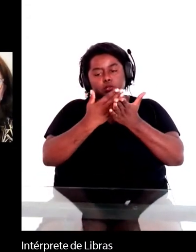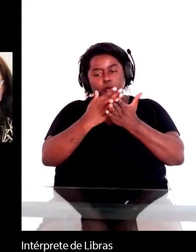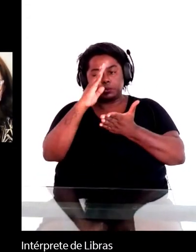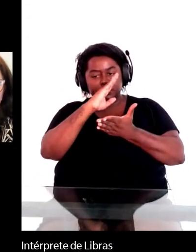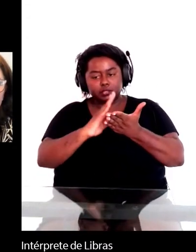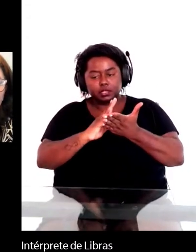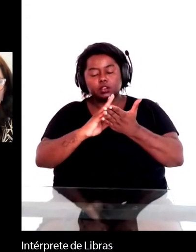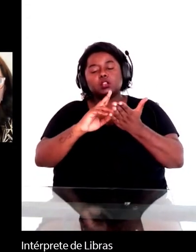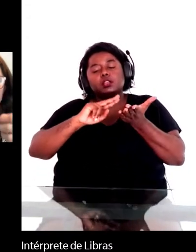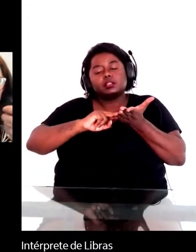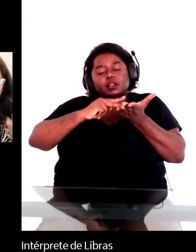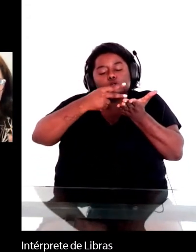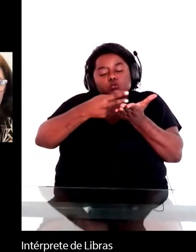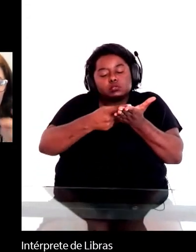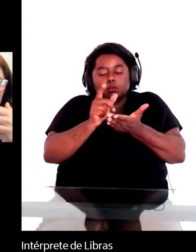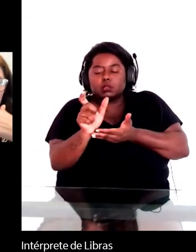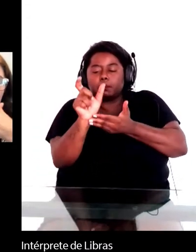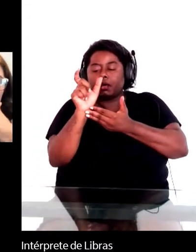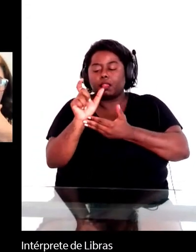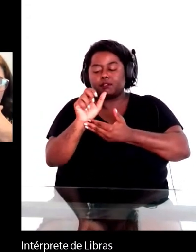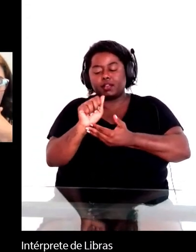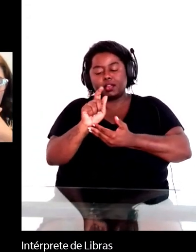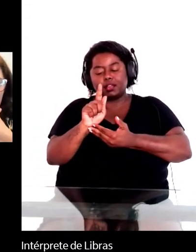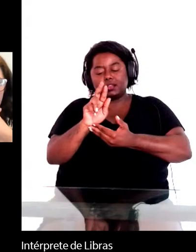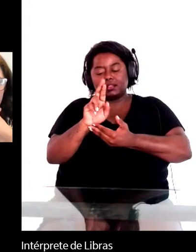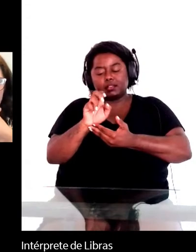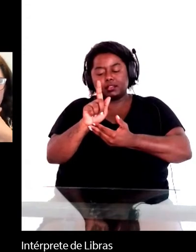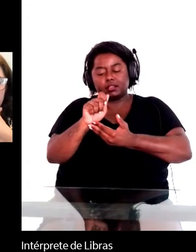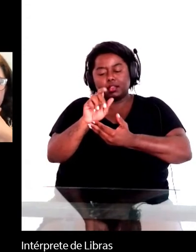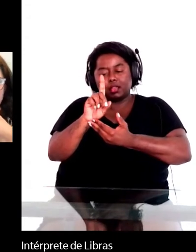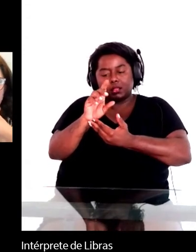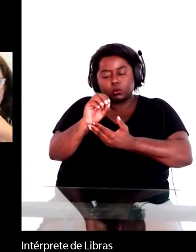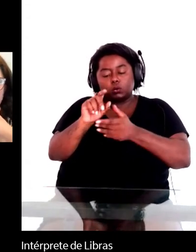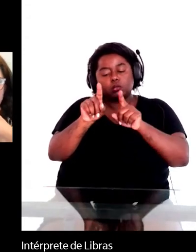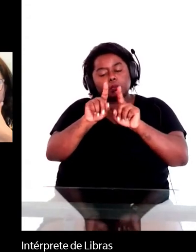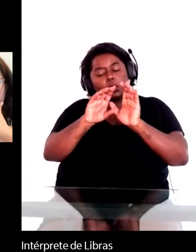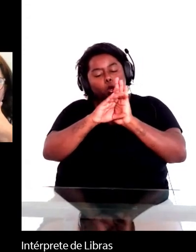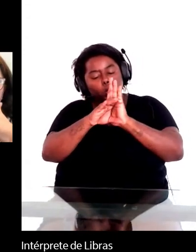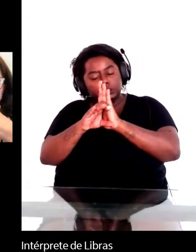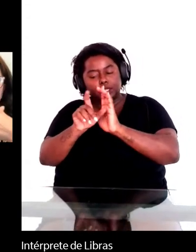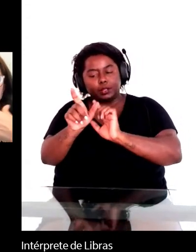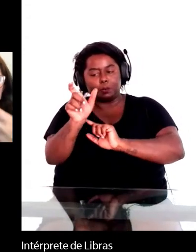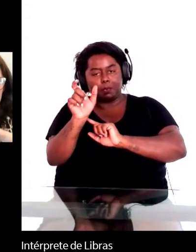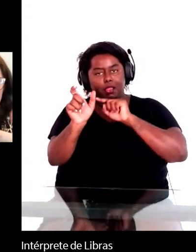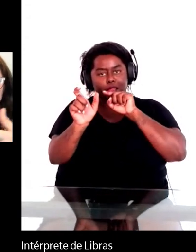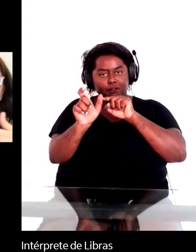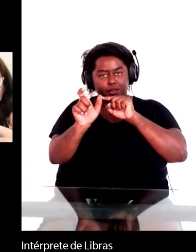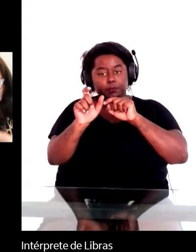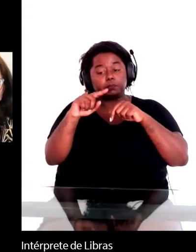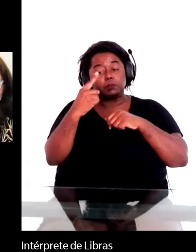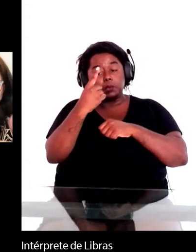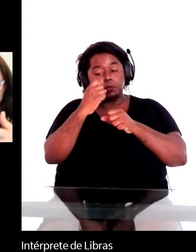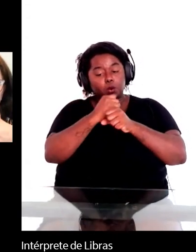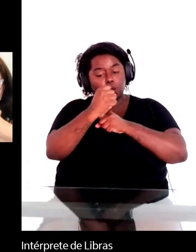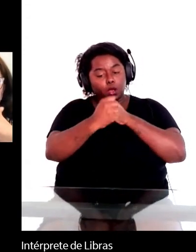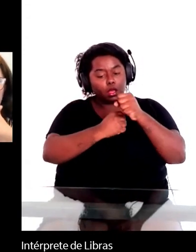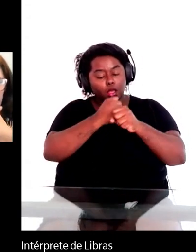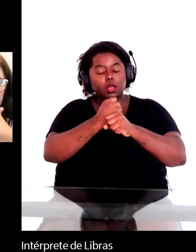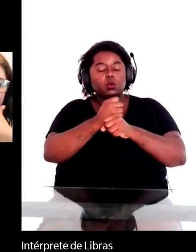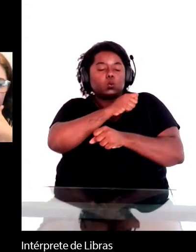de agregado. Então, no primeiro ano, os alunos, eles têm uma apresentação mais